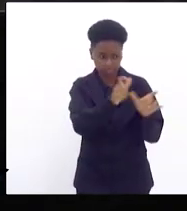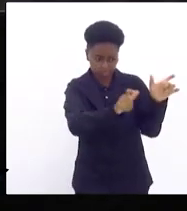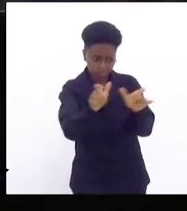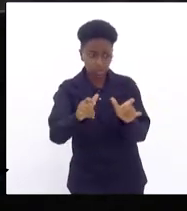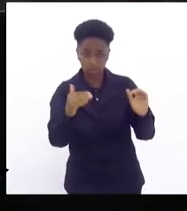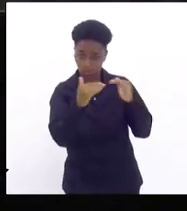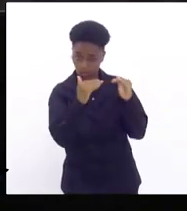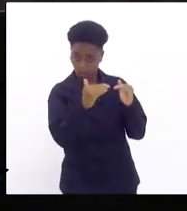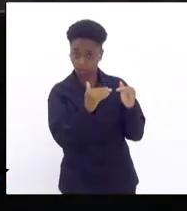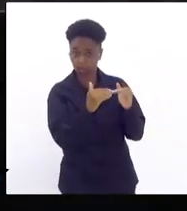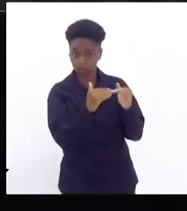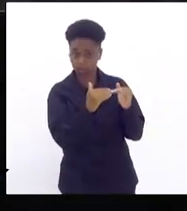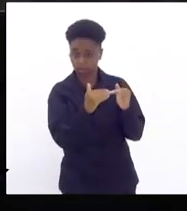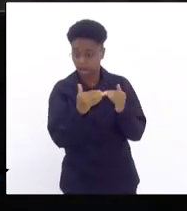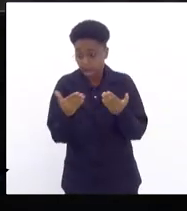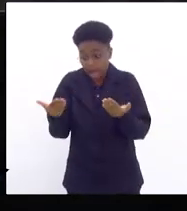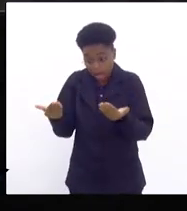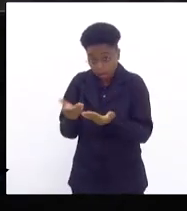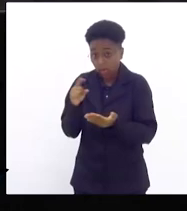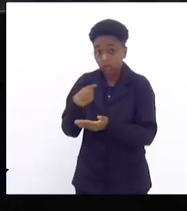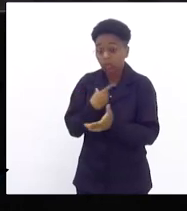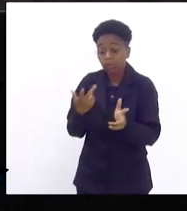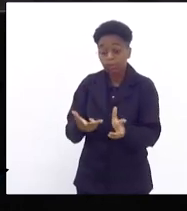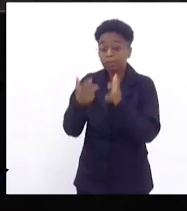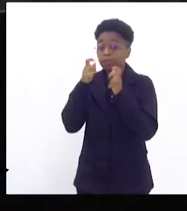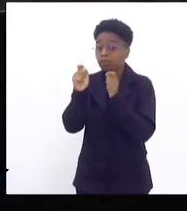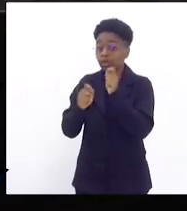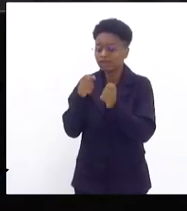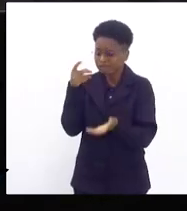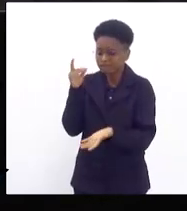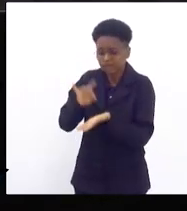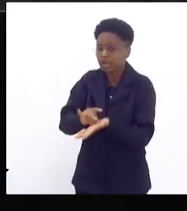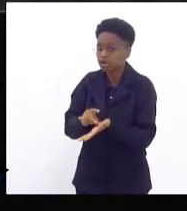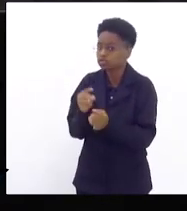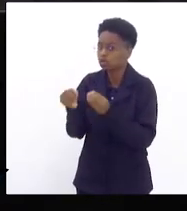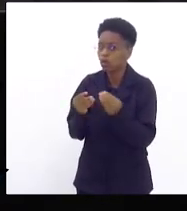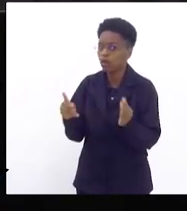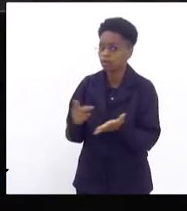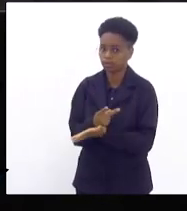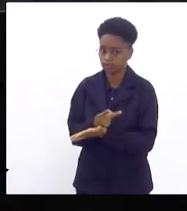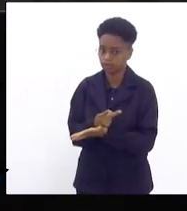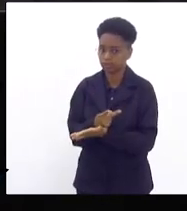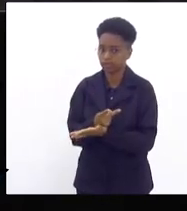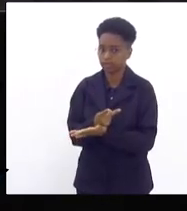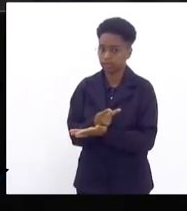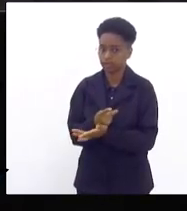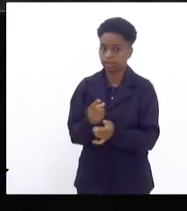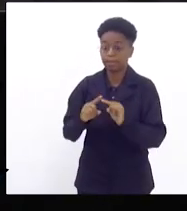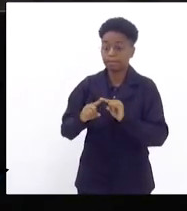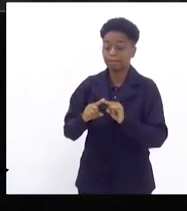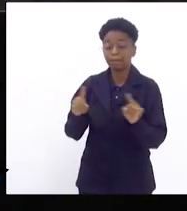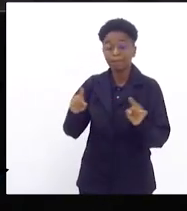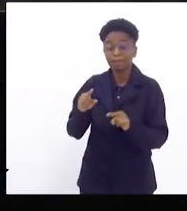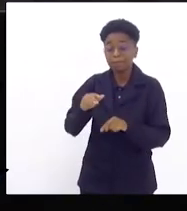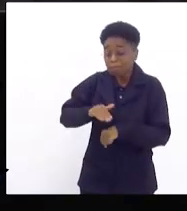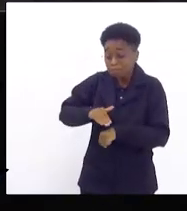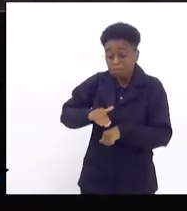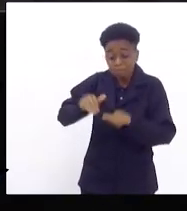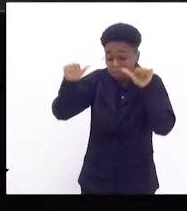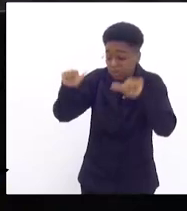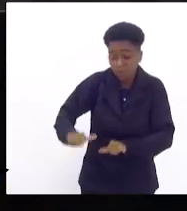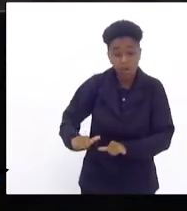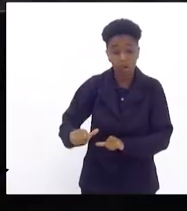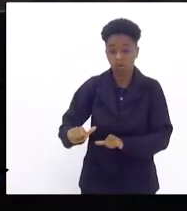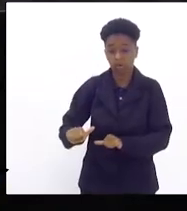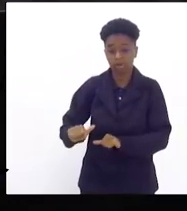e agora nós estamos nos deparando com a dura realidade e o mais triste deputado Sérgio Fernandes eu acho que o governo